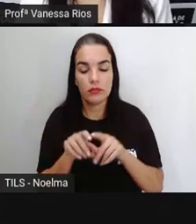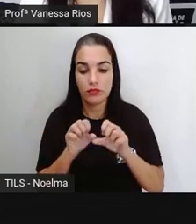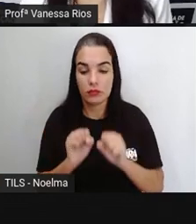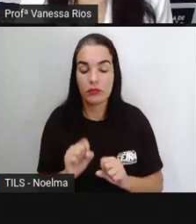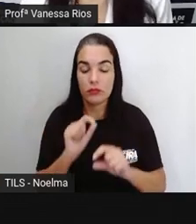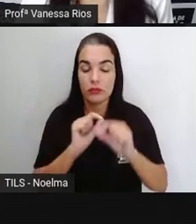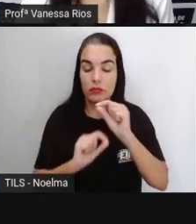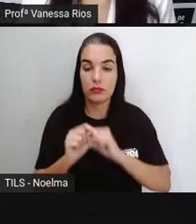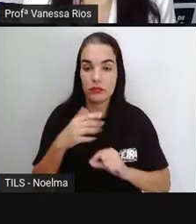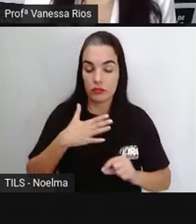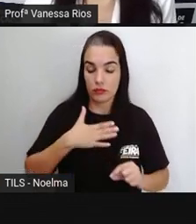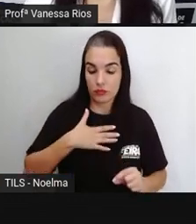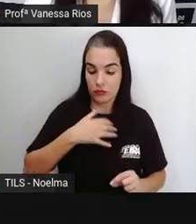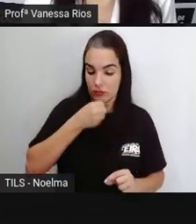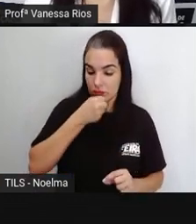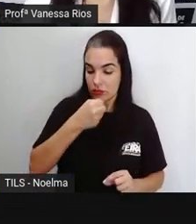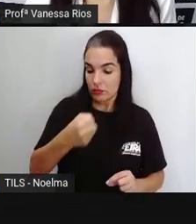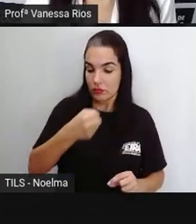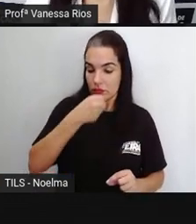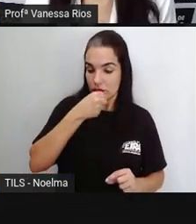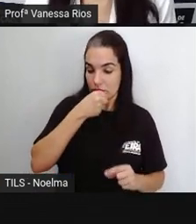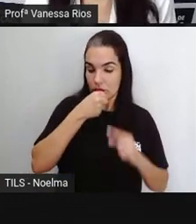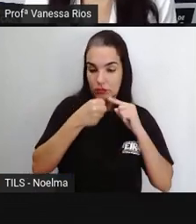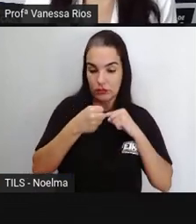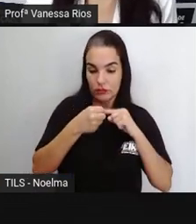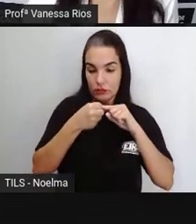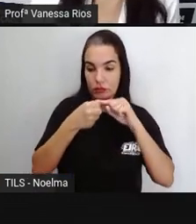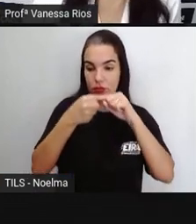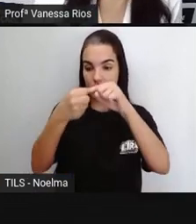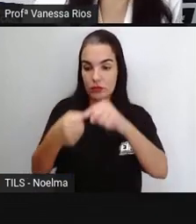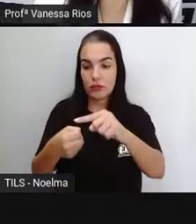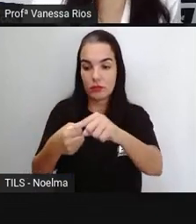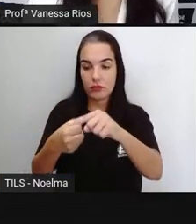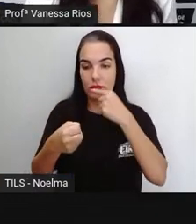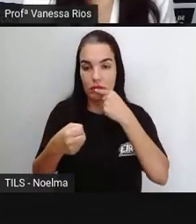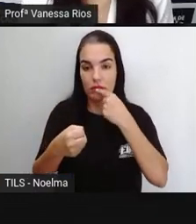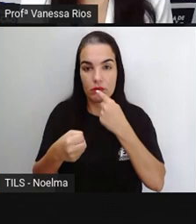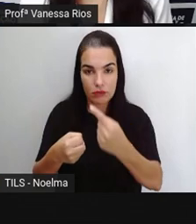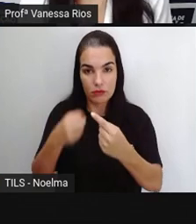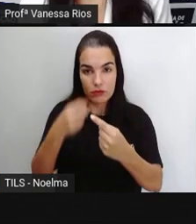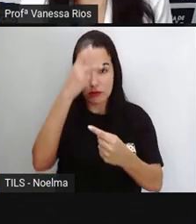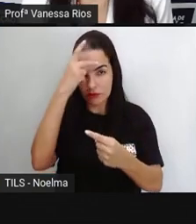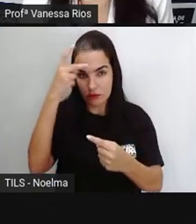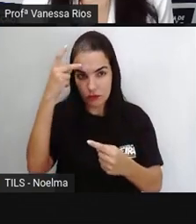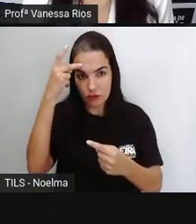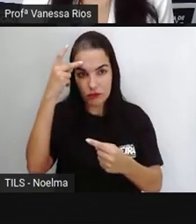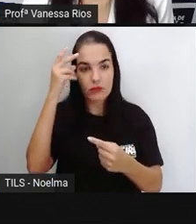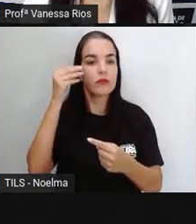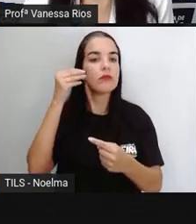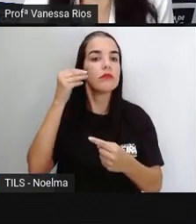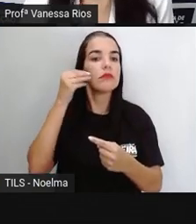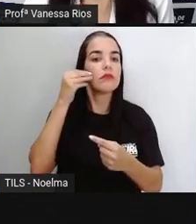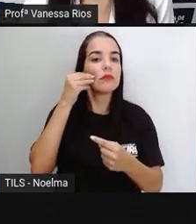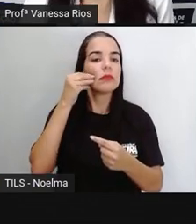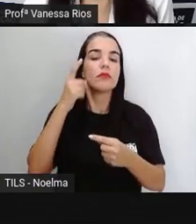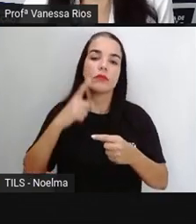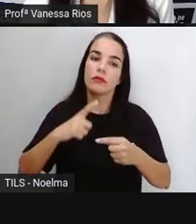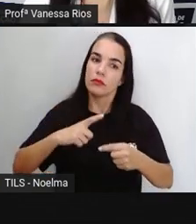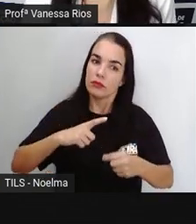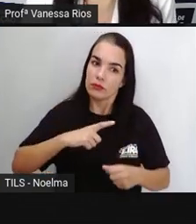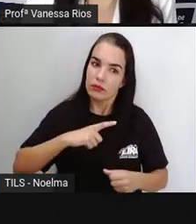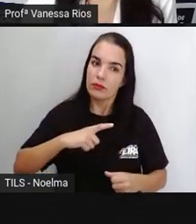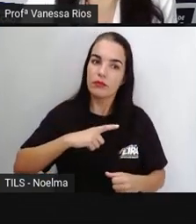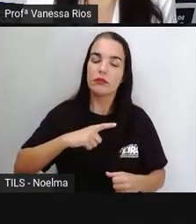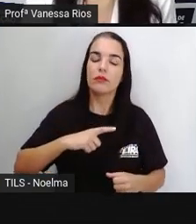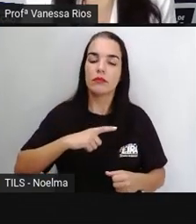é entrevistado e a fala dessa pessoa aparece ali na notícia ou na reportagem ou em um outro texto jornalístico